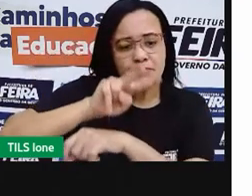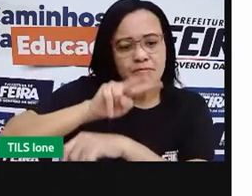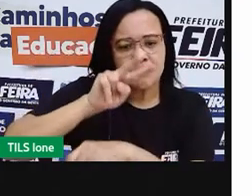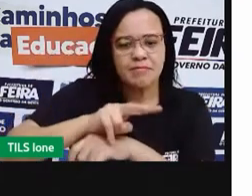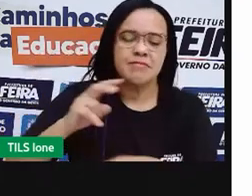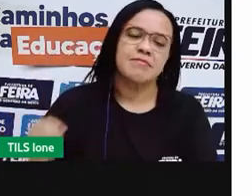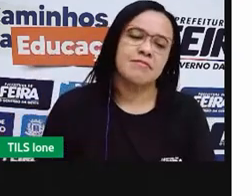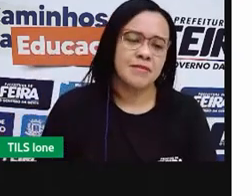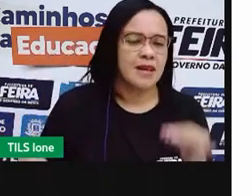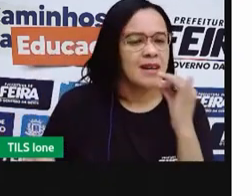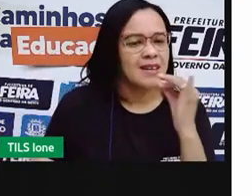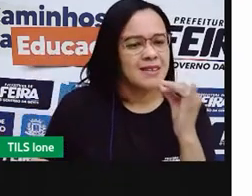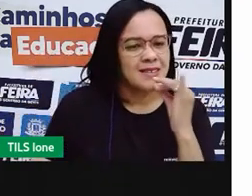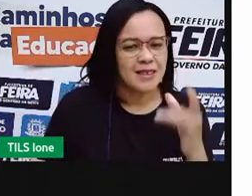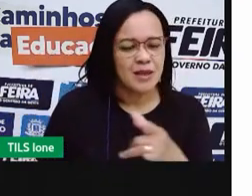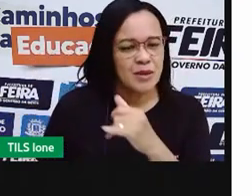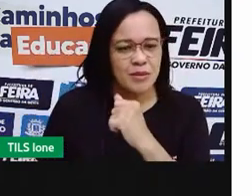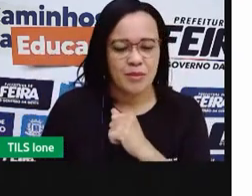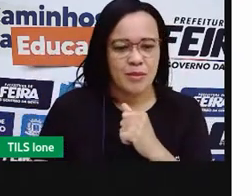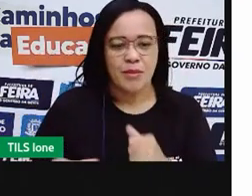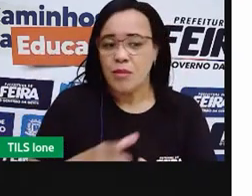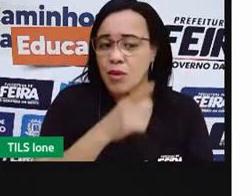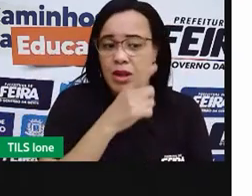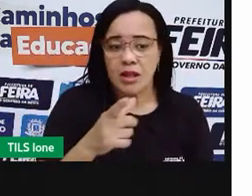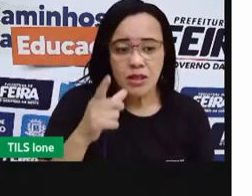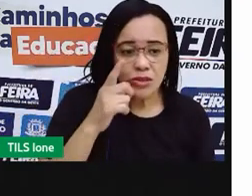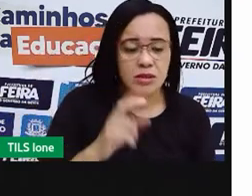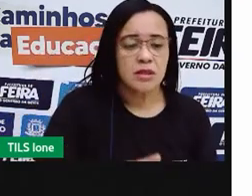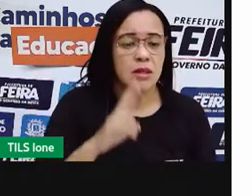No alchanete, no restaurante, quando você vai,